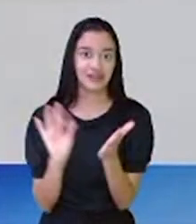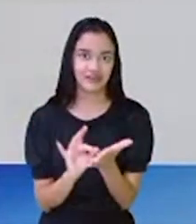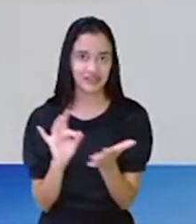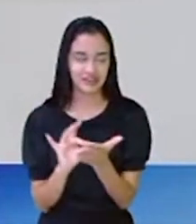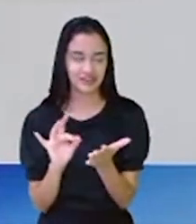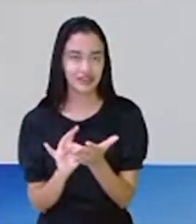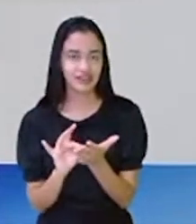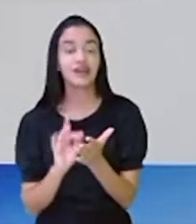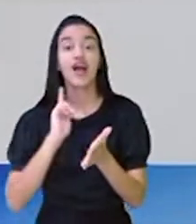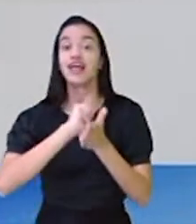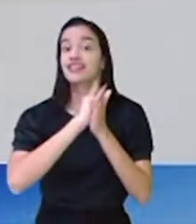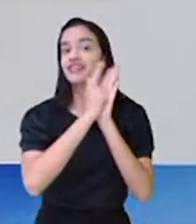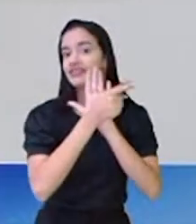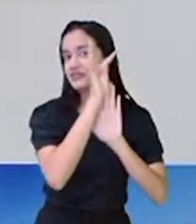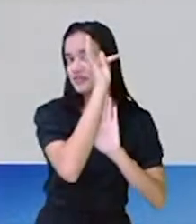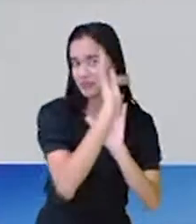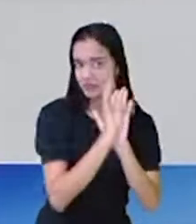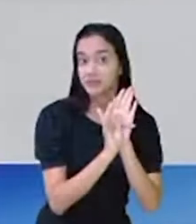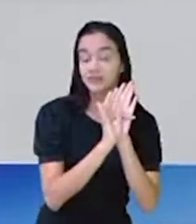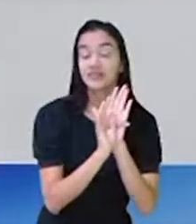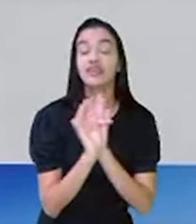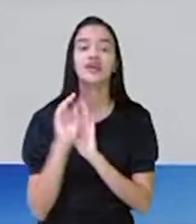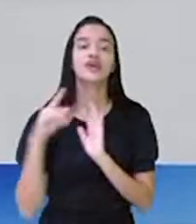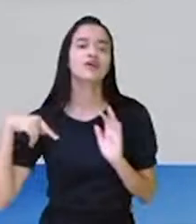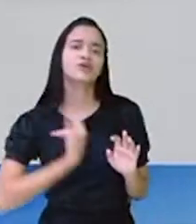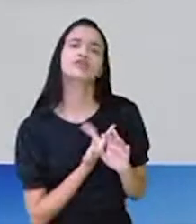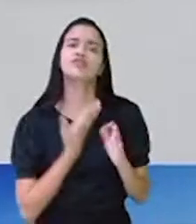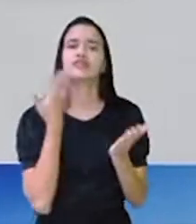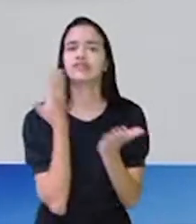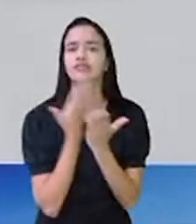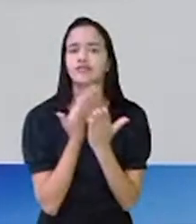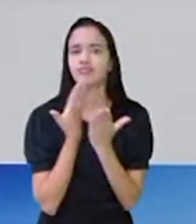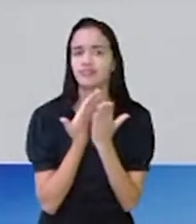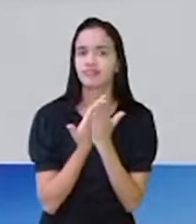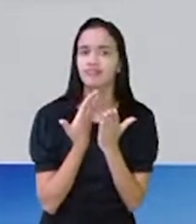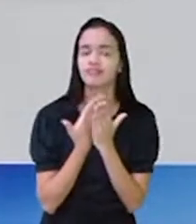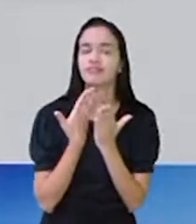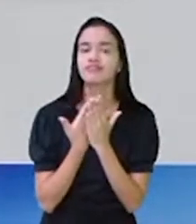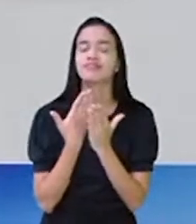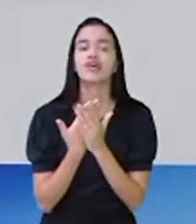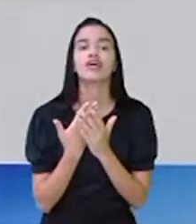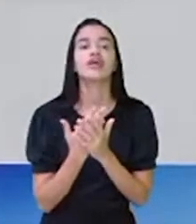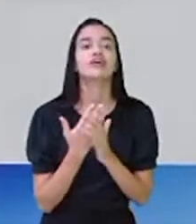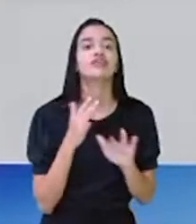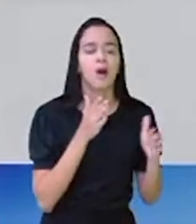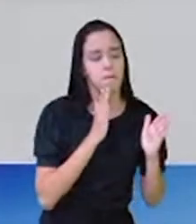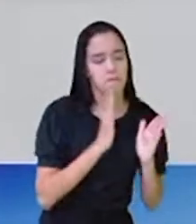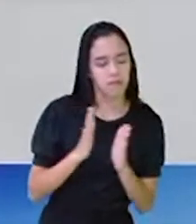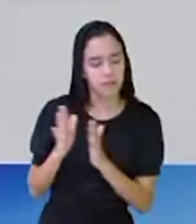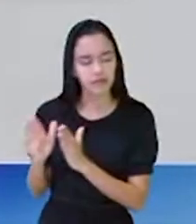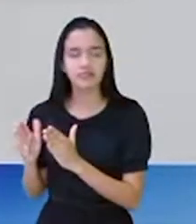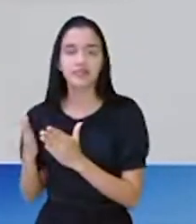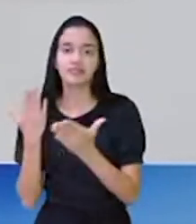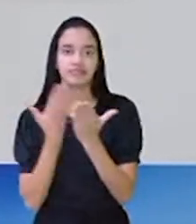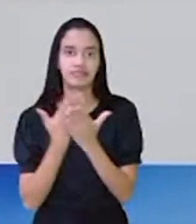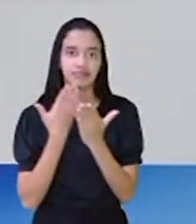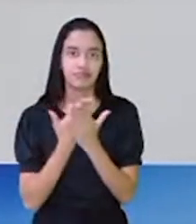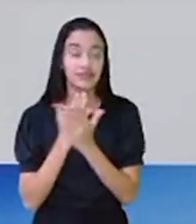O nosso gênero textual que a gente vai estar estudando nesta sequência de aula é